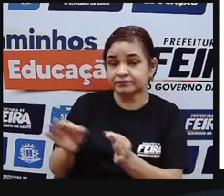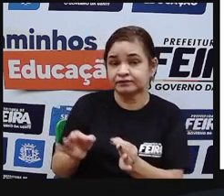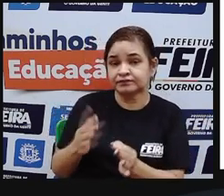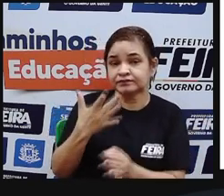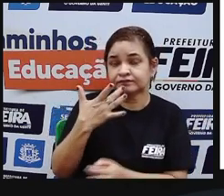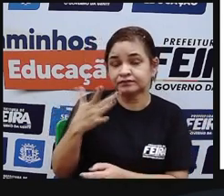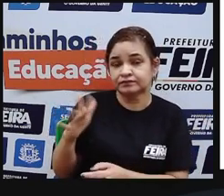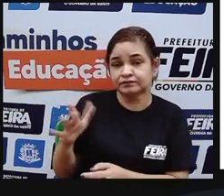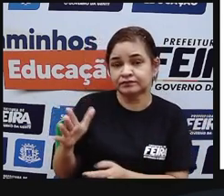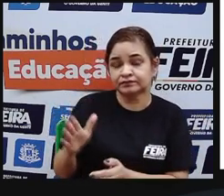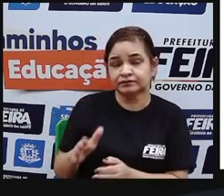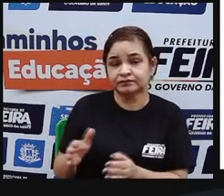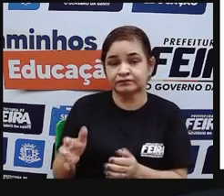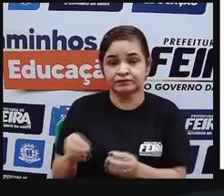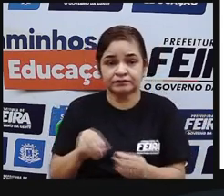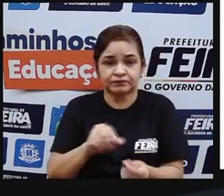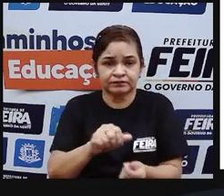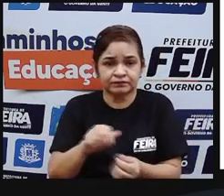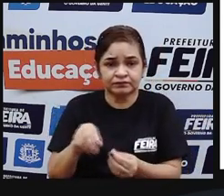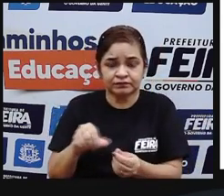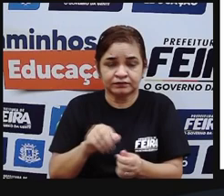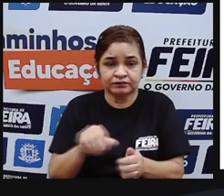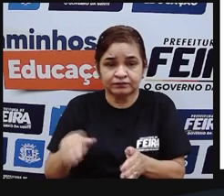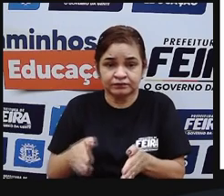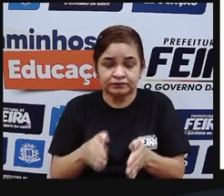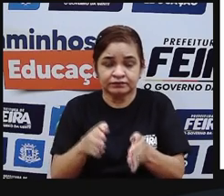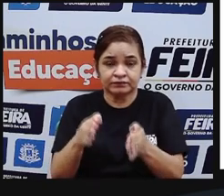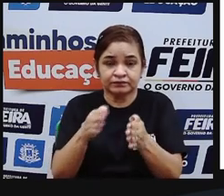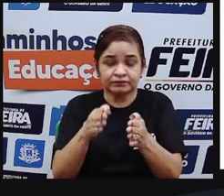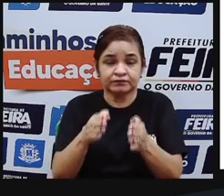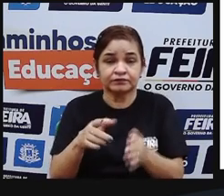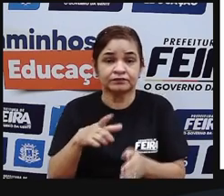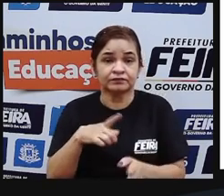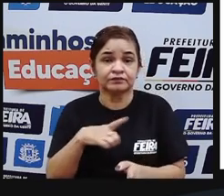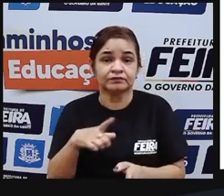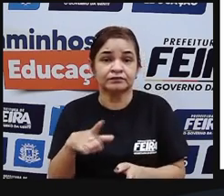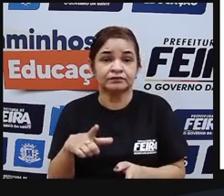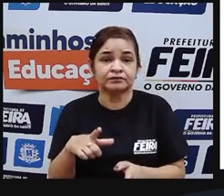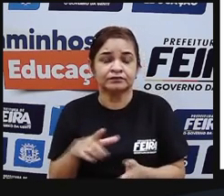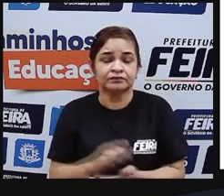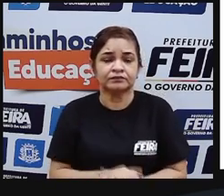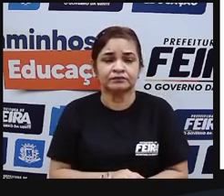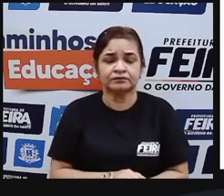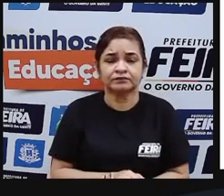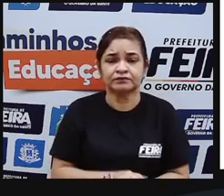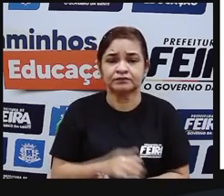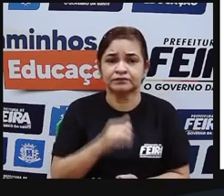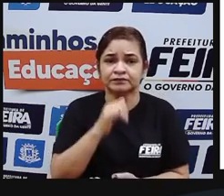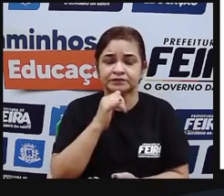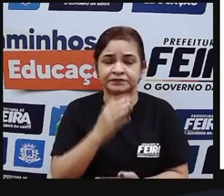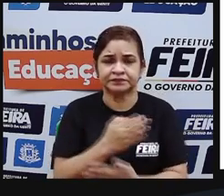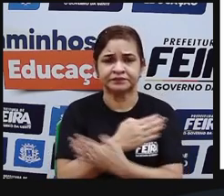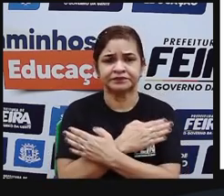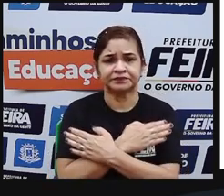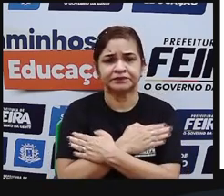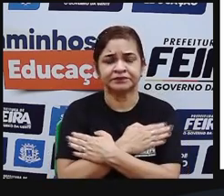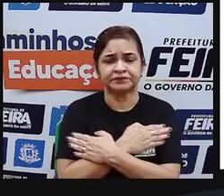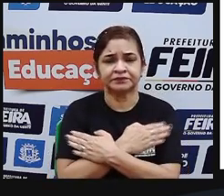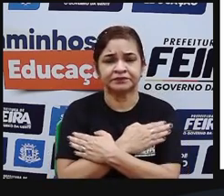prata e cerâmica nas artes e eles possuíam ritos funerários praticavam a